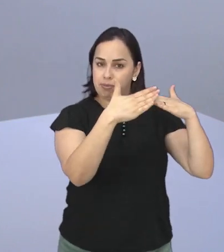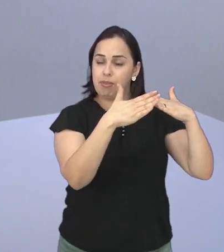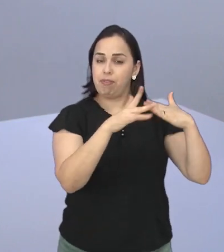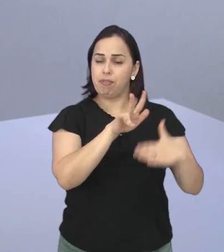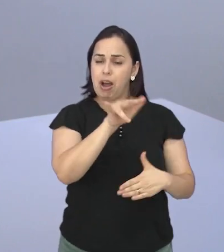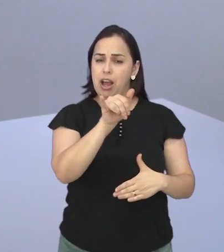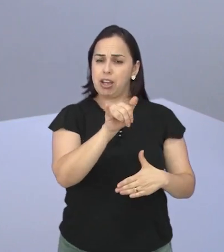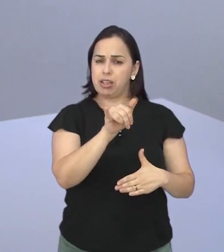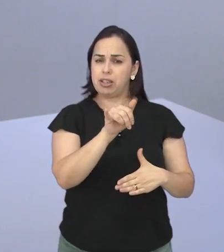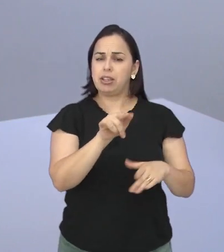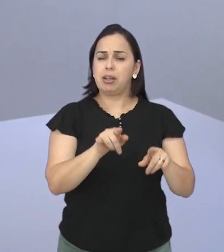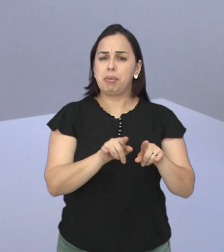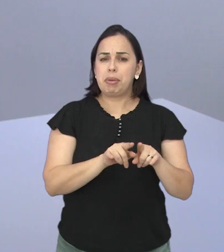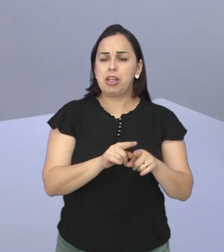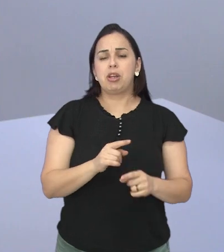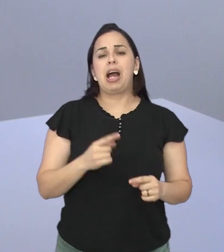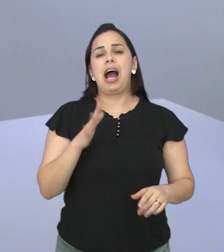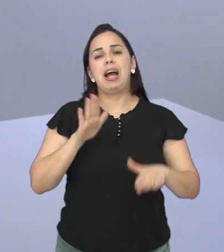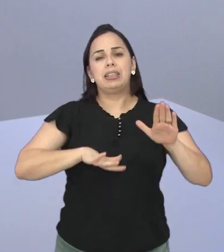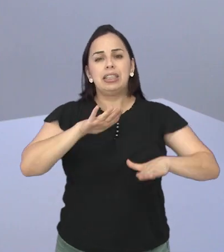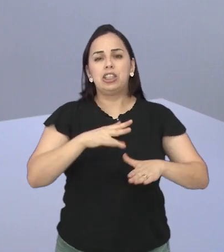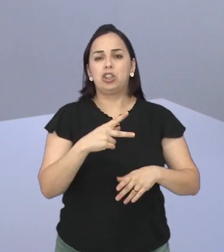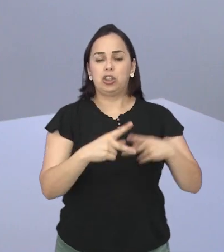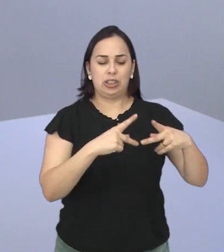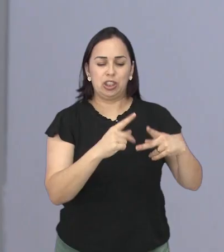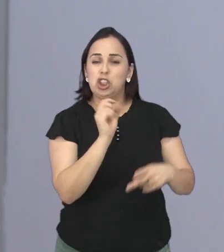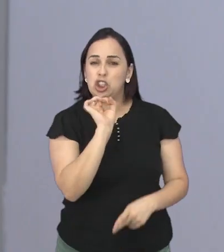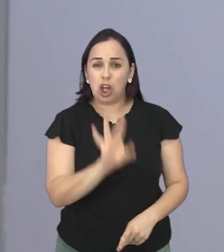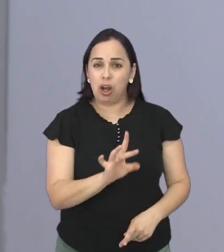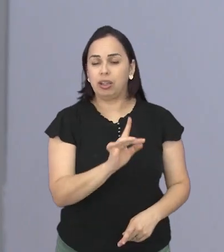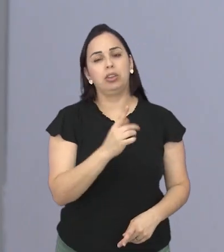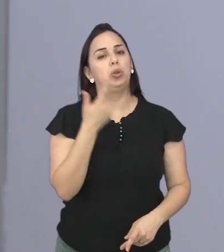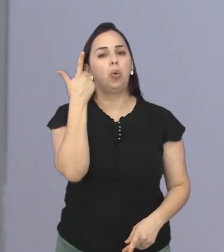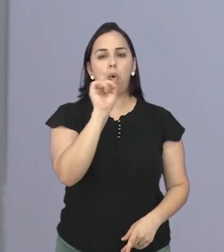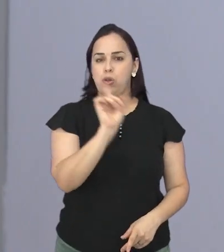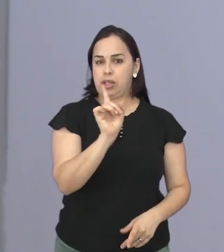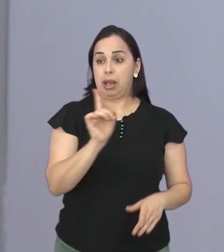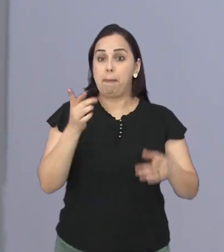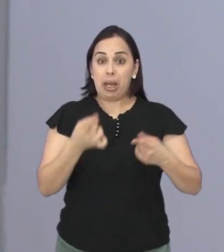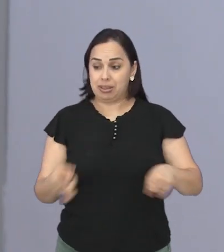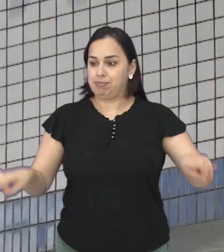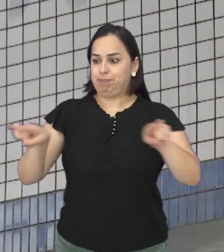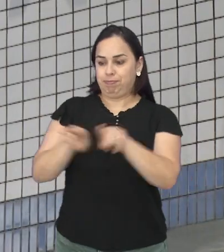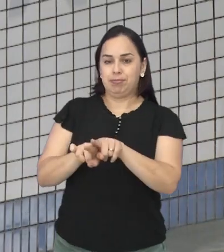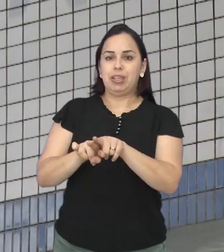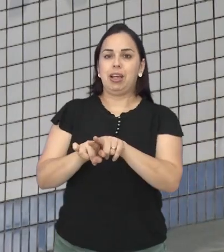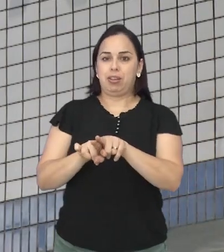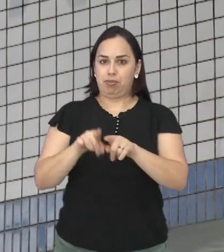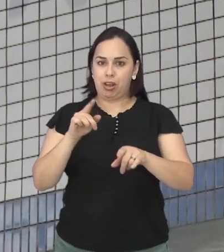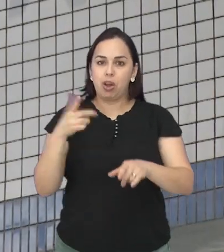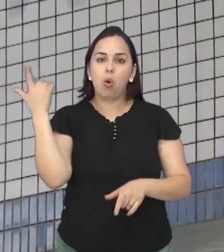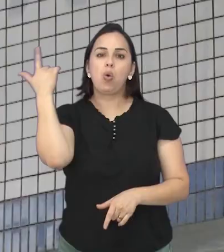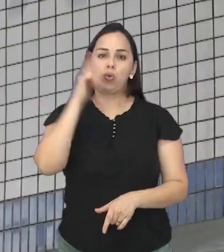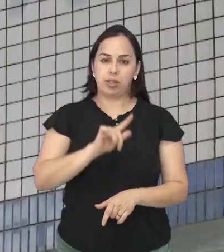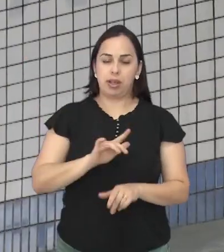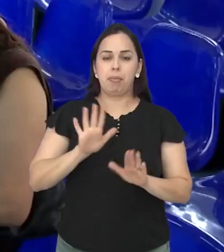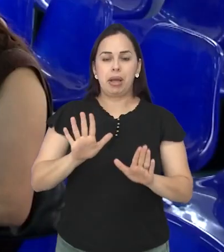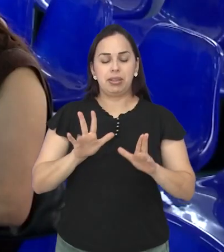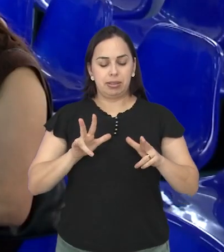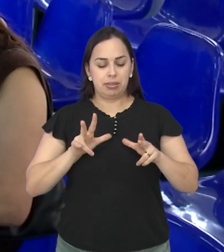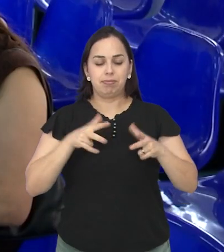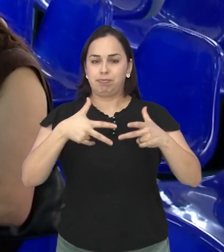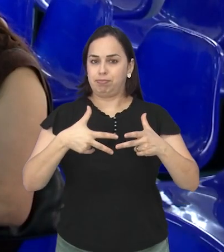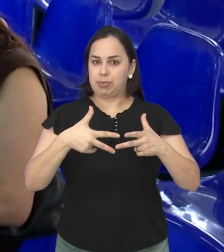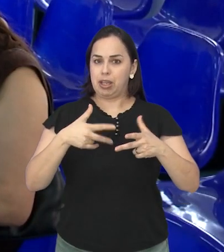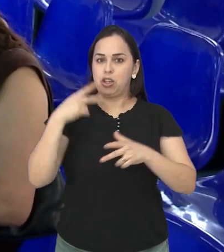problemas que ele tem hoje que talvez sozinho não consegue resolver Ainda segundo os parlamentares é papel da Câmara fiscalizar o